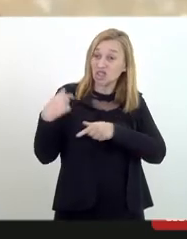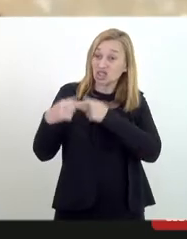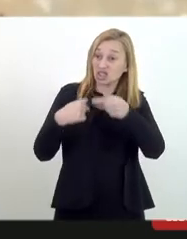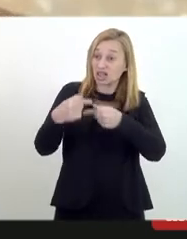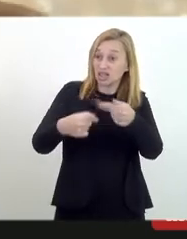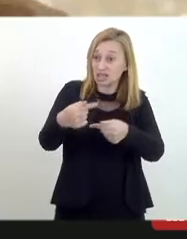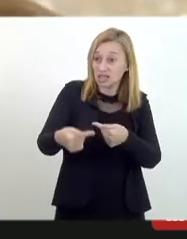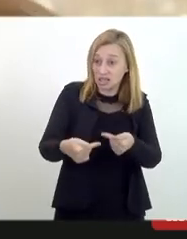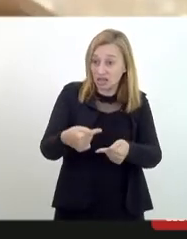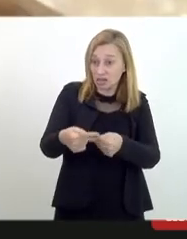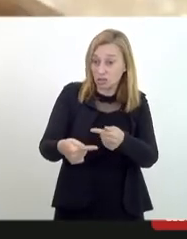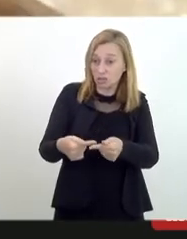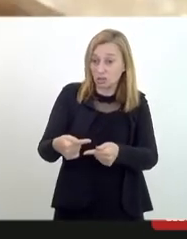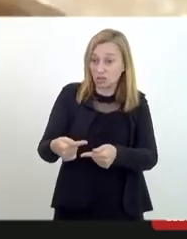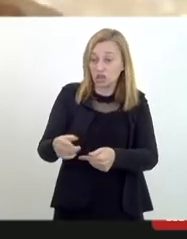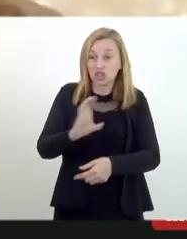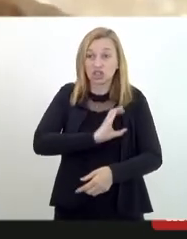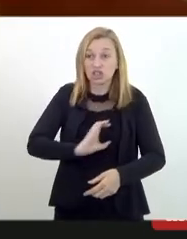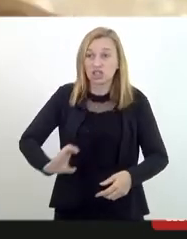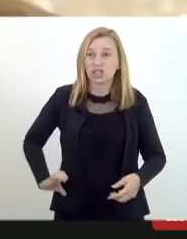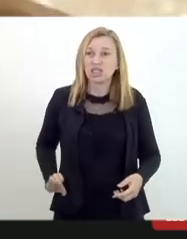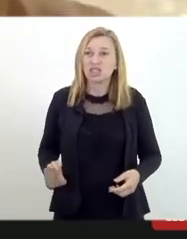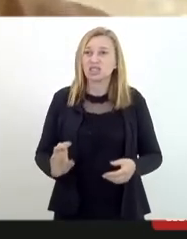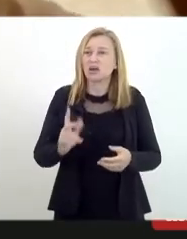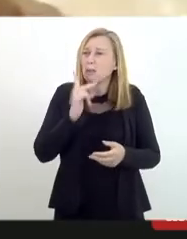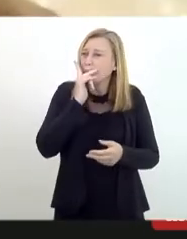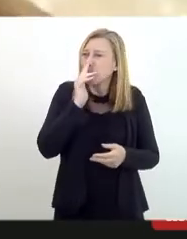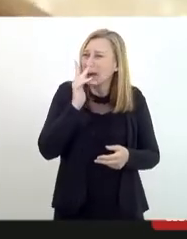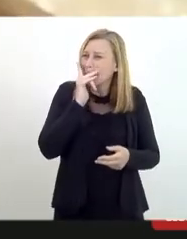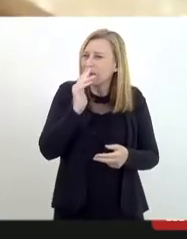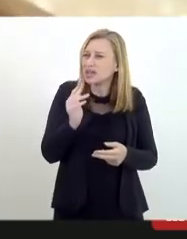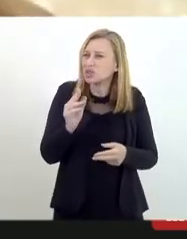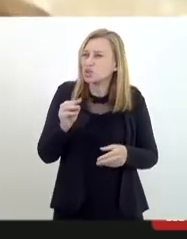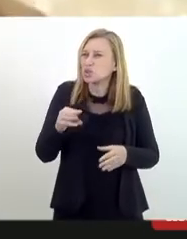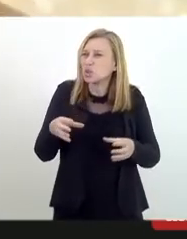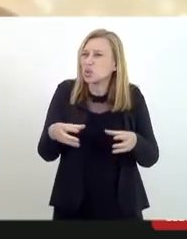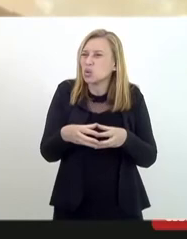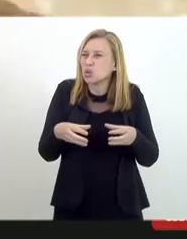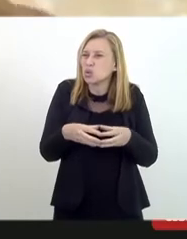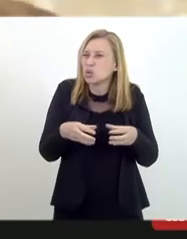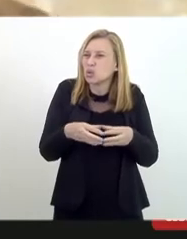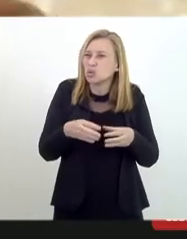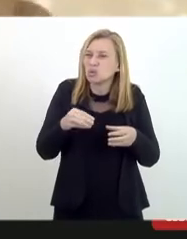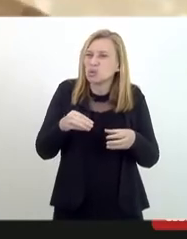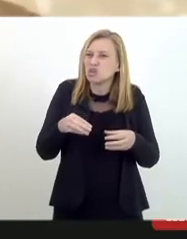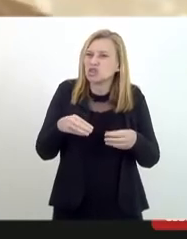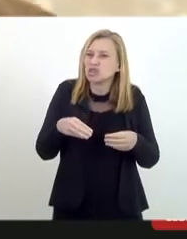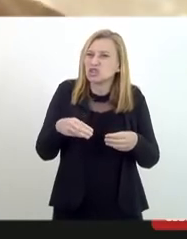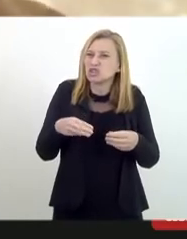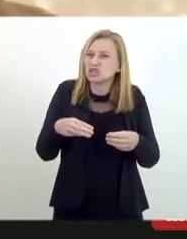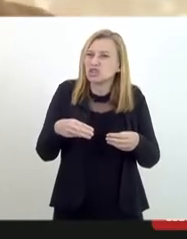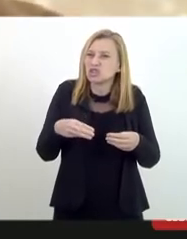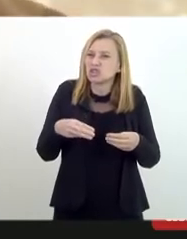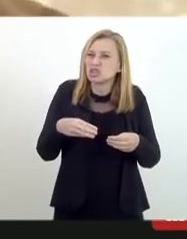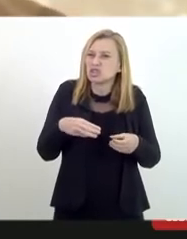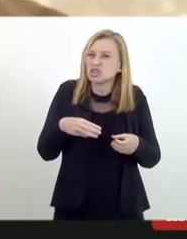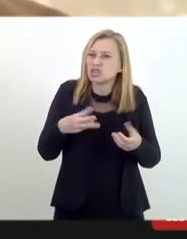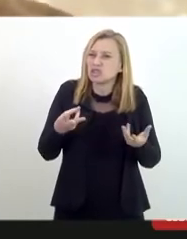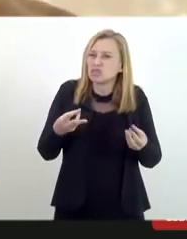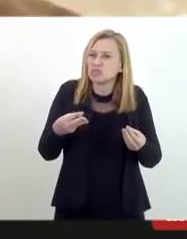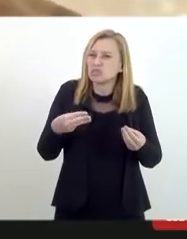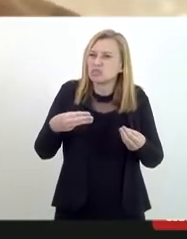eles são, é um grupo, como se fosse um grupo de milícia, paramilitar, sei lá como você queira chamar, digamos, mas vão aproveitar o termo